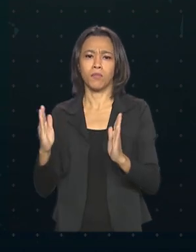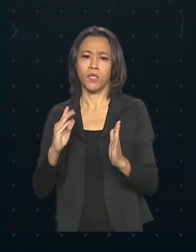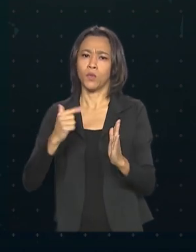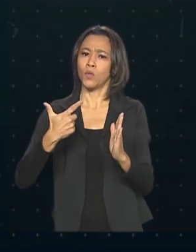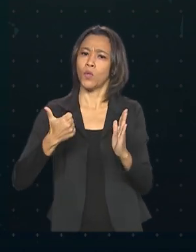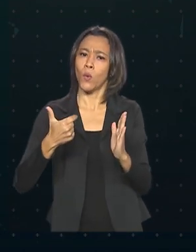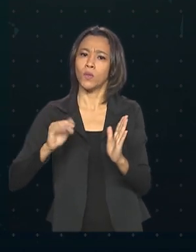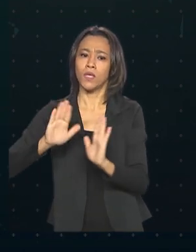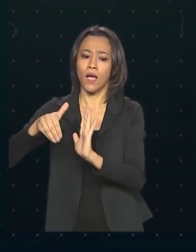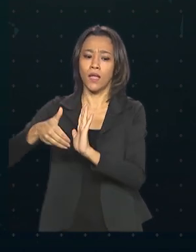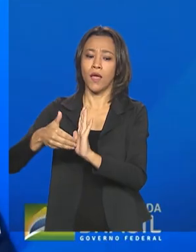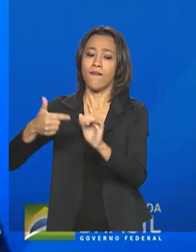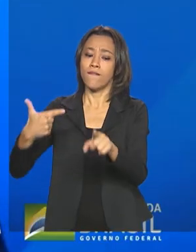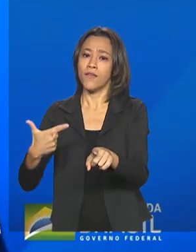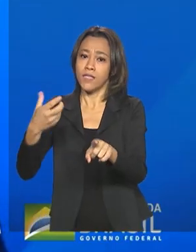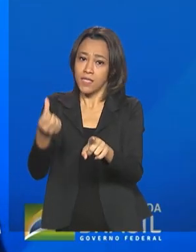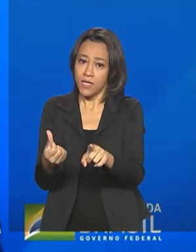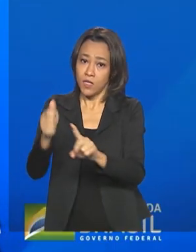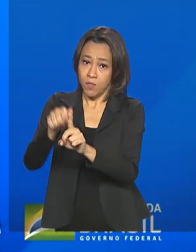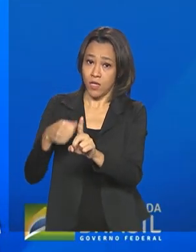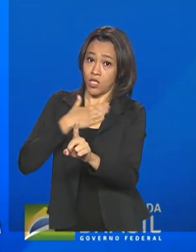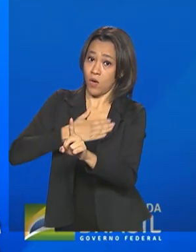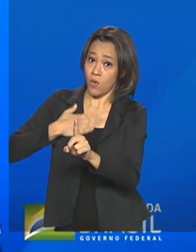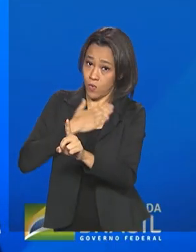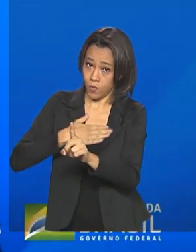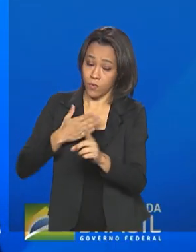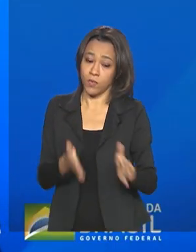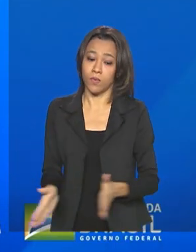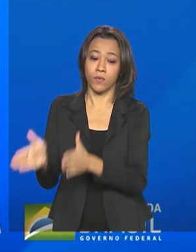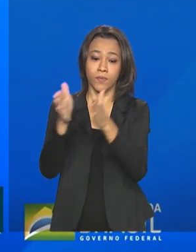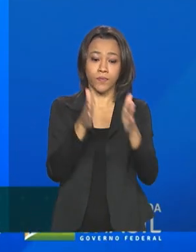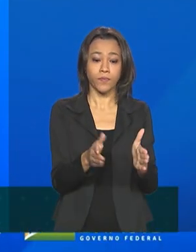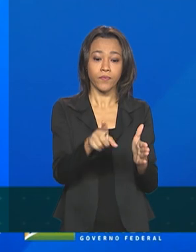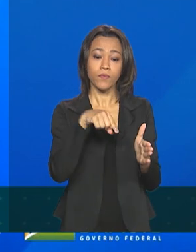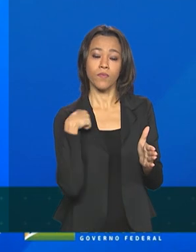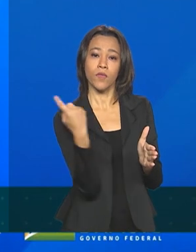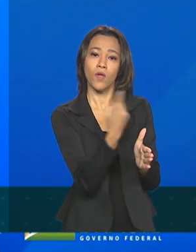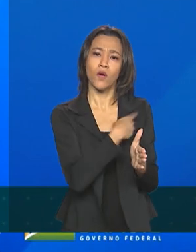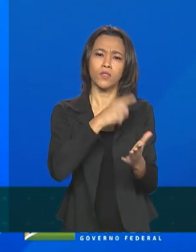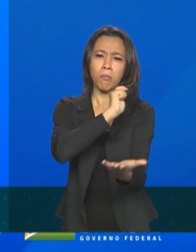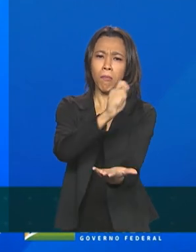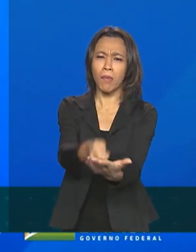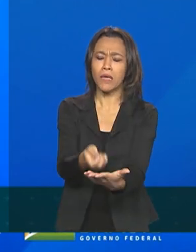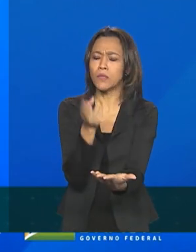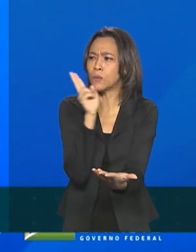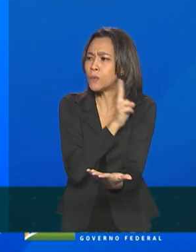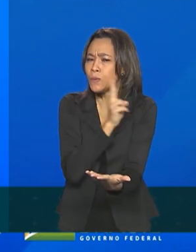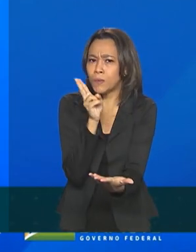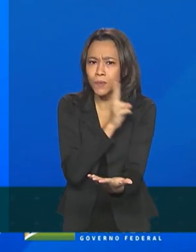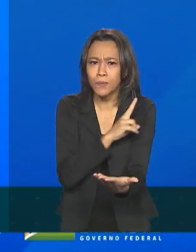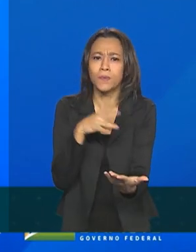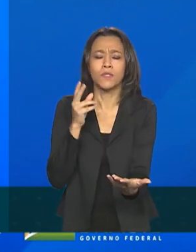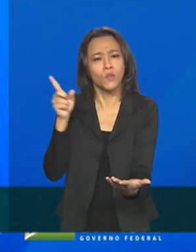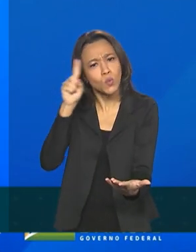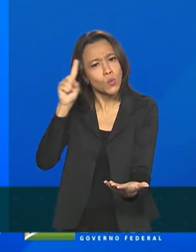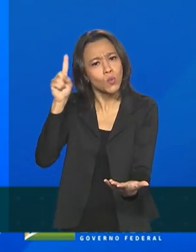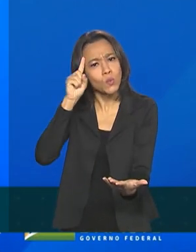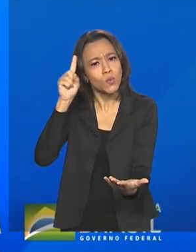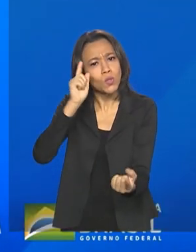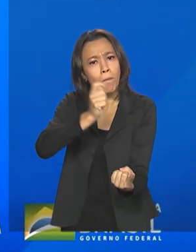e 26 de agosto. Estamos realizando pagamentos muito relevantes todos os dias,